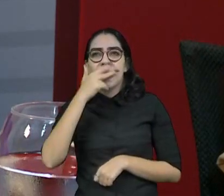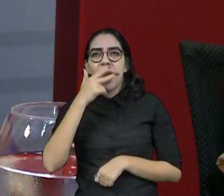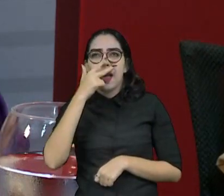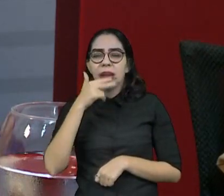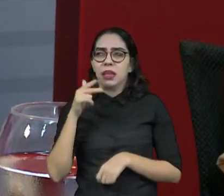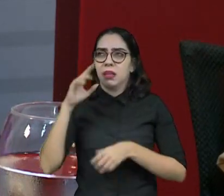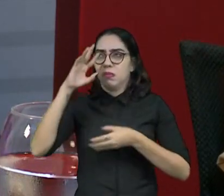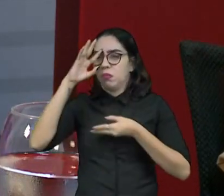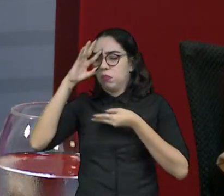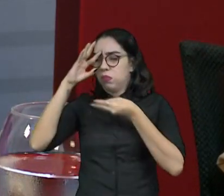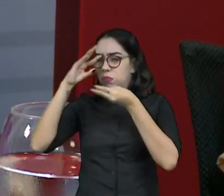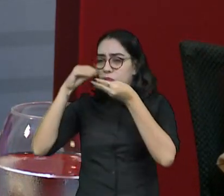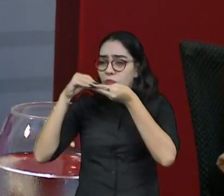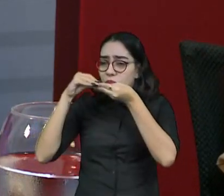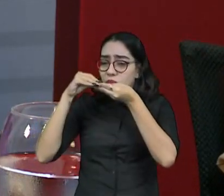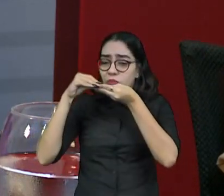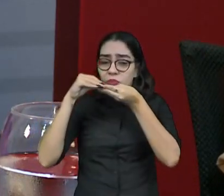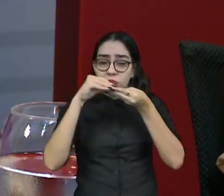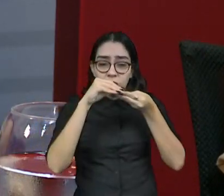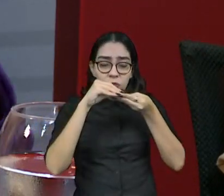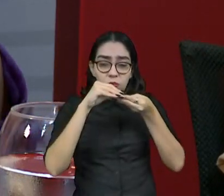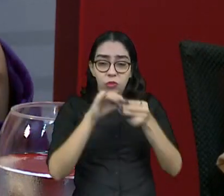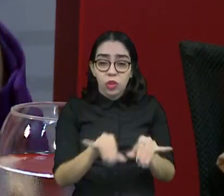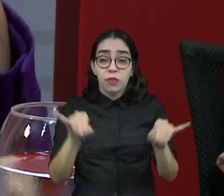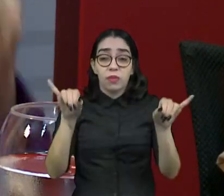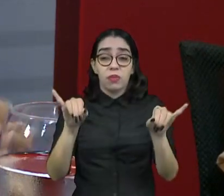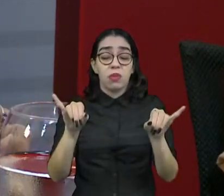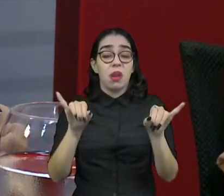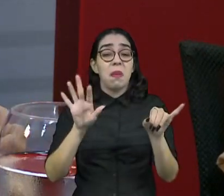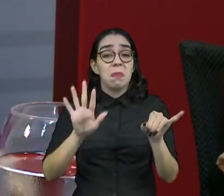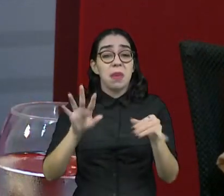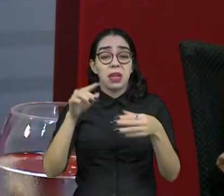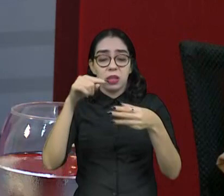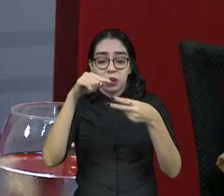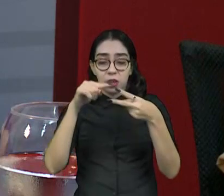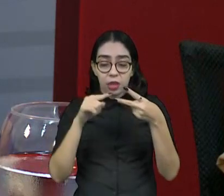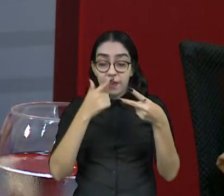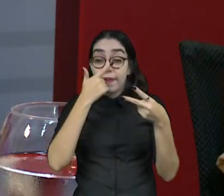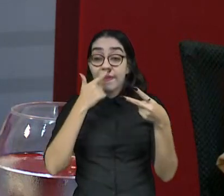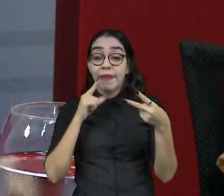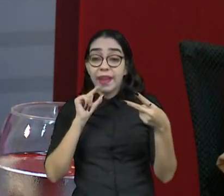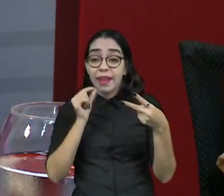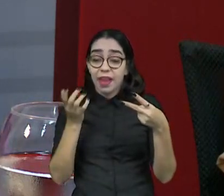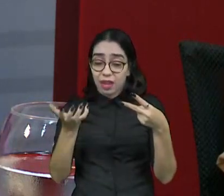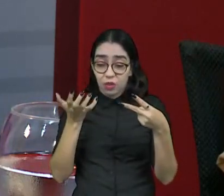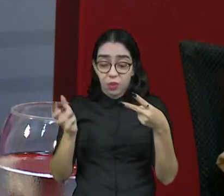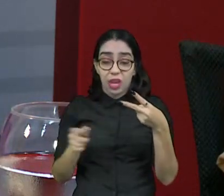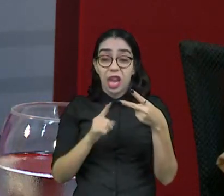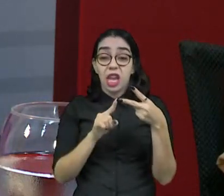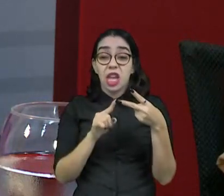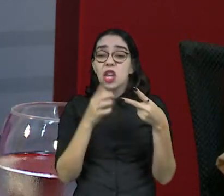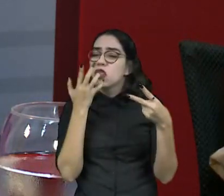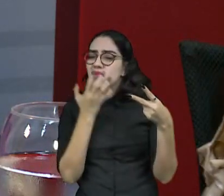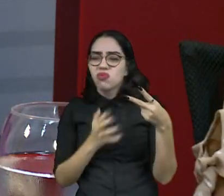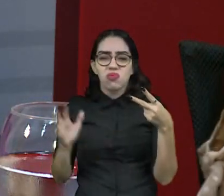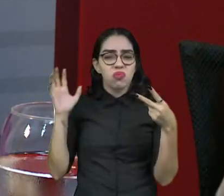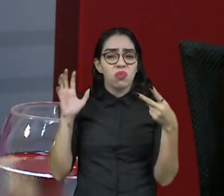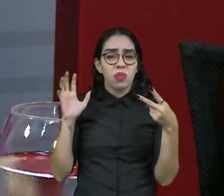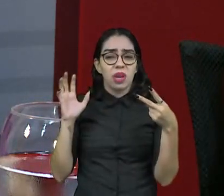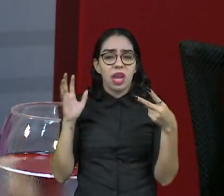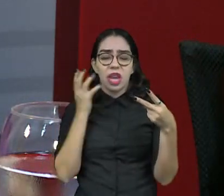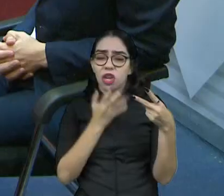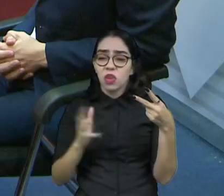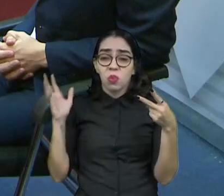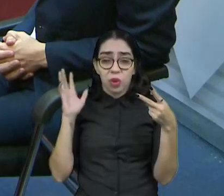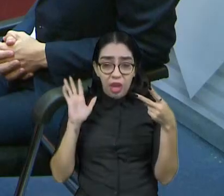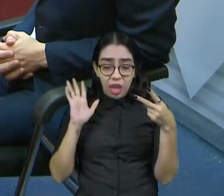Principalmente porque tem três elementos principais, né? Em quem você vota, em quem você não vota de jeito nenhum, que é a rejeição, que é super importante. é muito